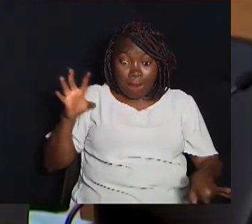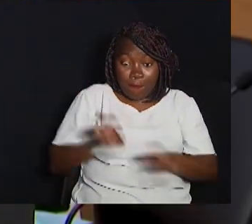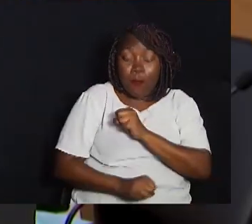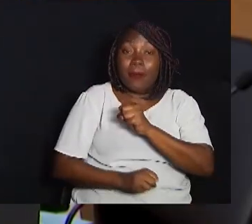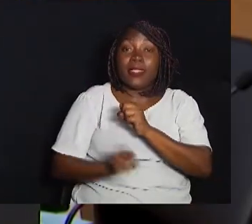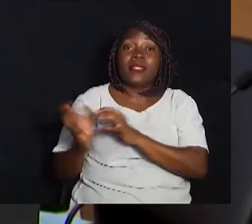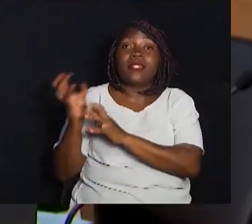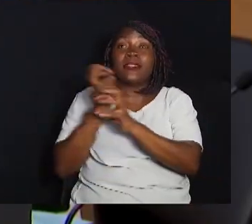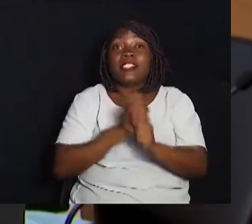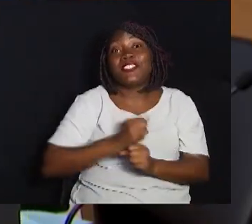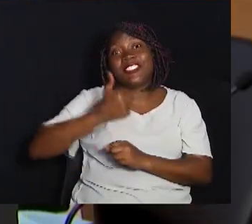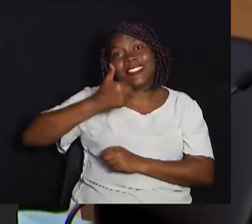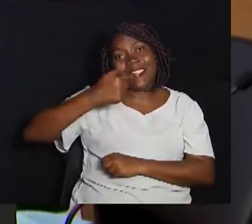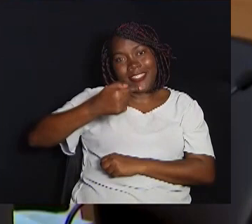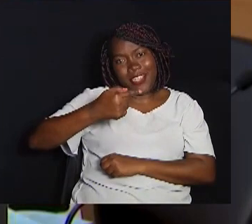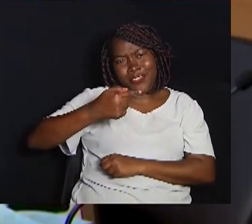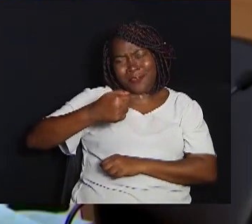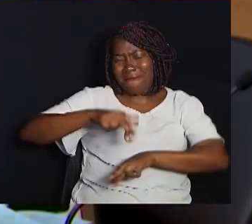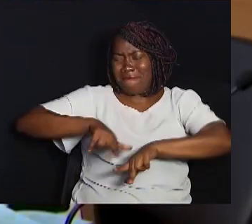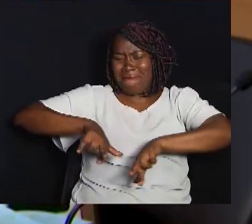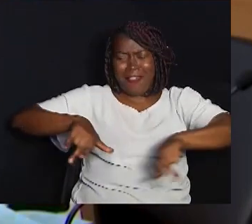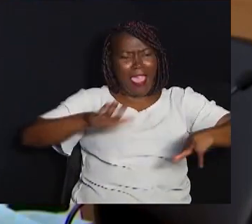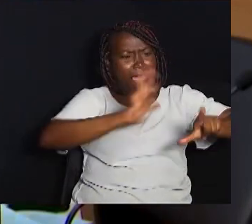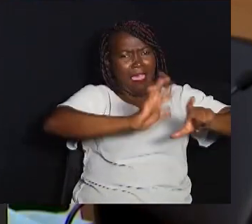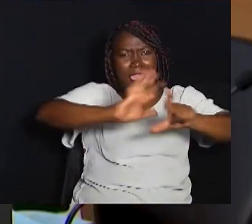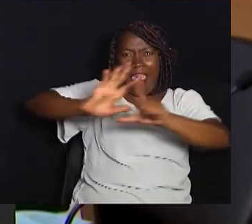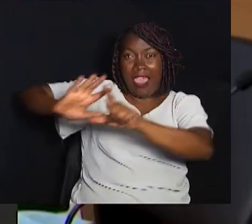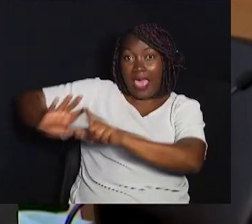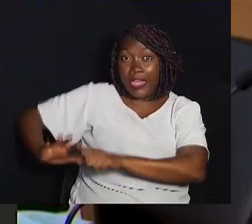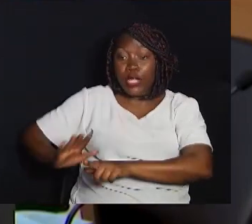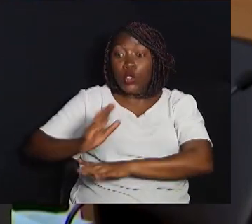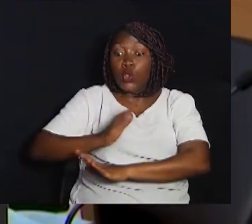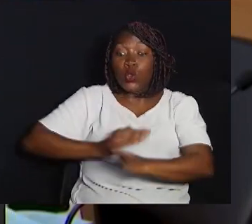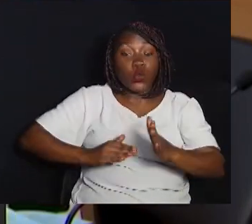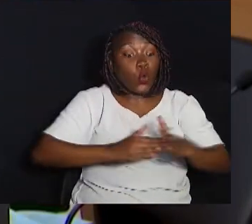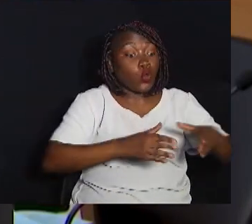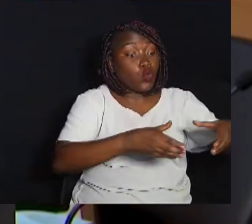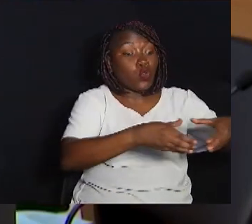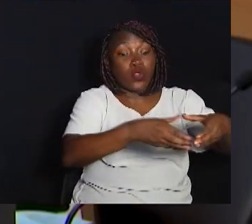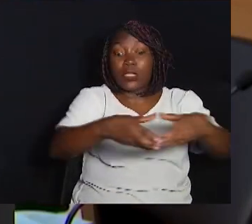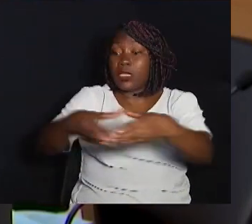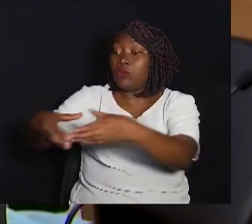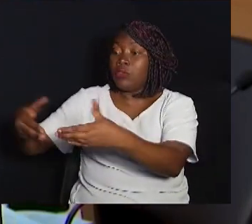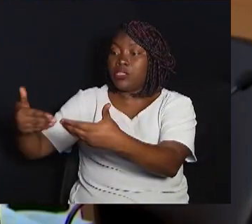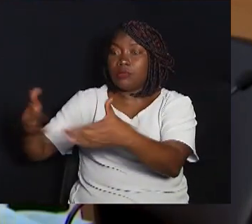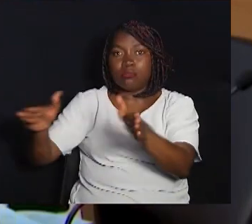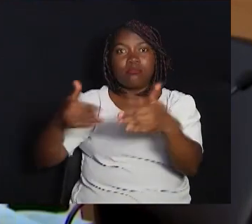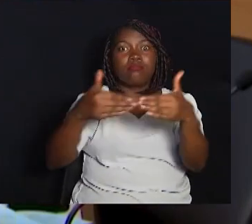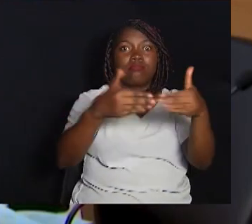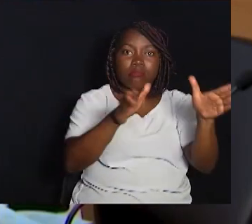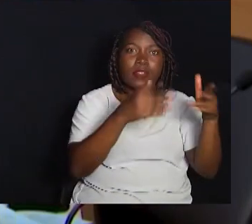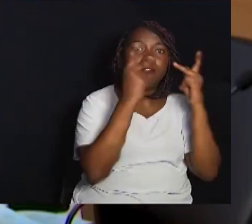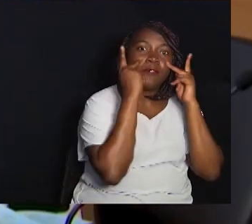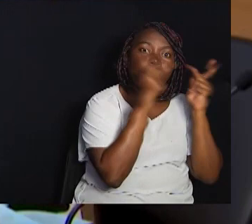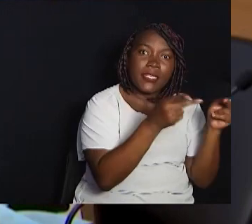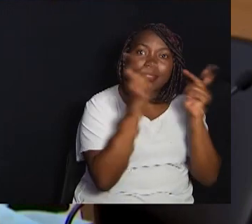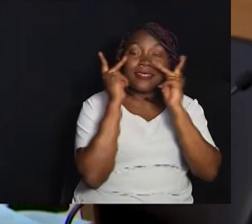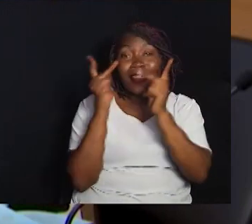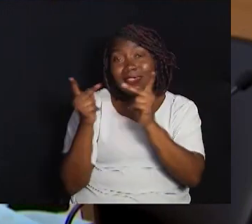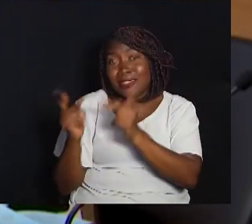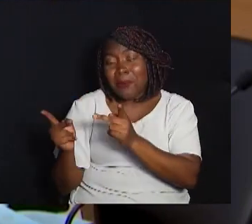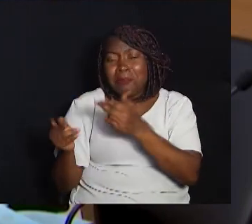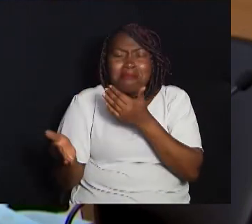áreas Todos os setores da Câmara, eles estão abertos para visitação E mesmo que seja alguma,